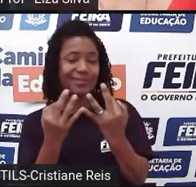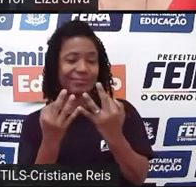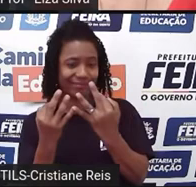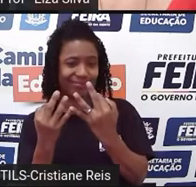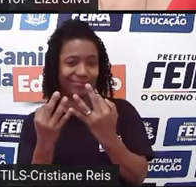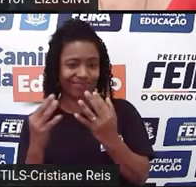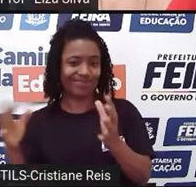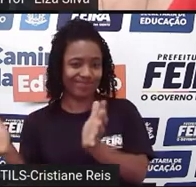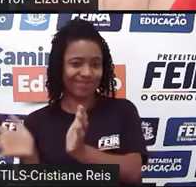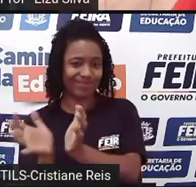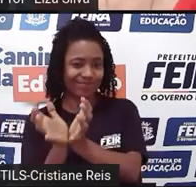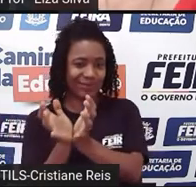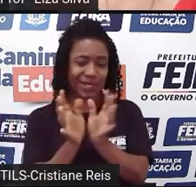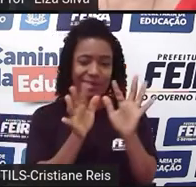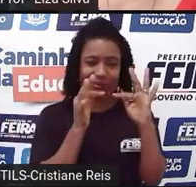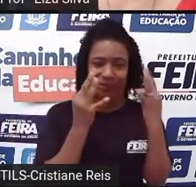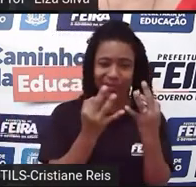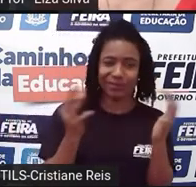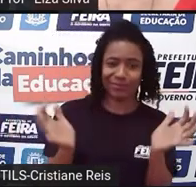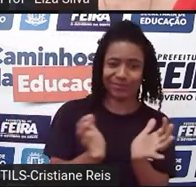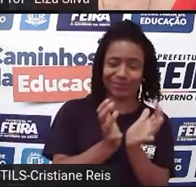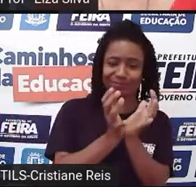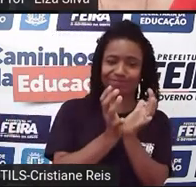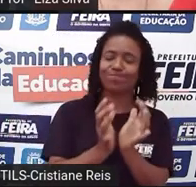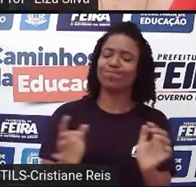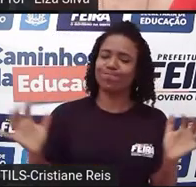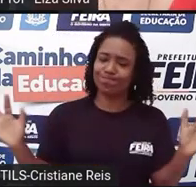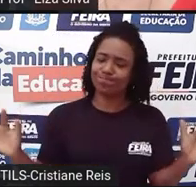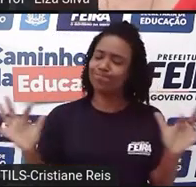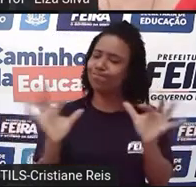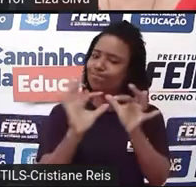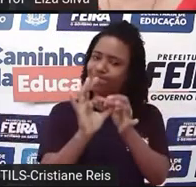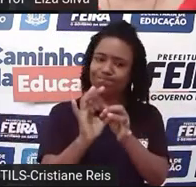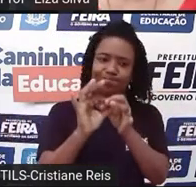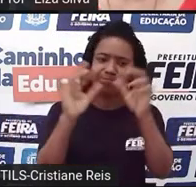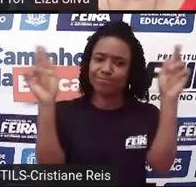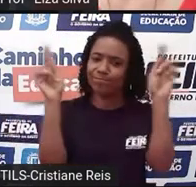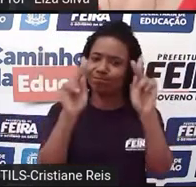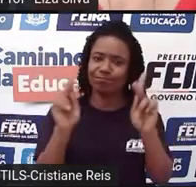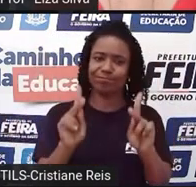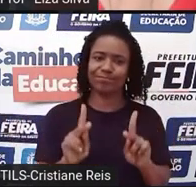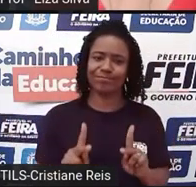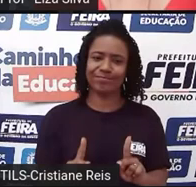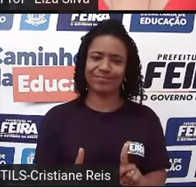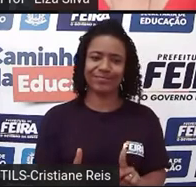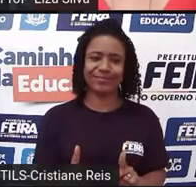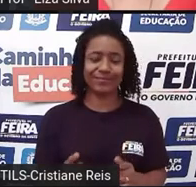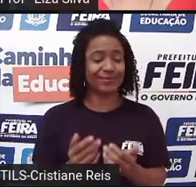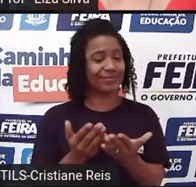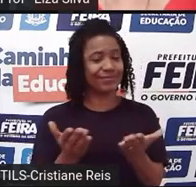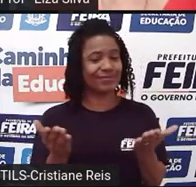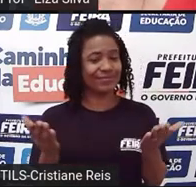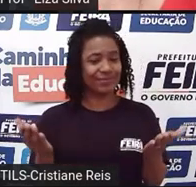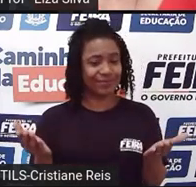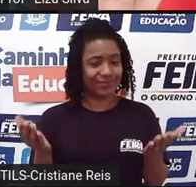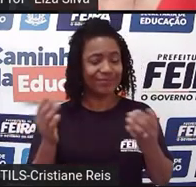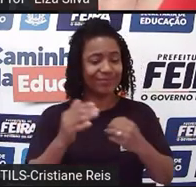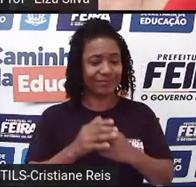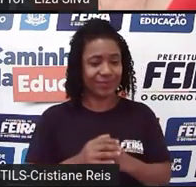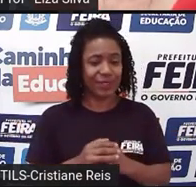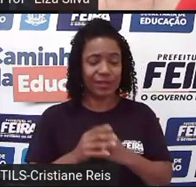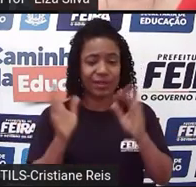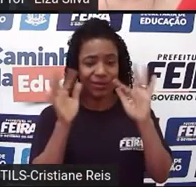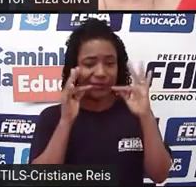agree they should no longer be enemies with each other. Então, as famílias concordam